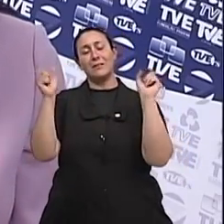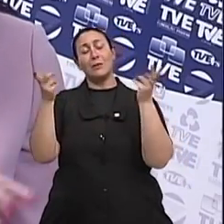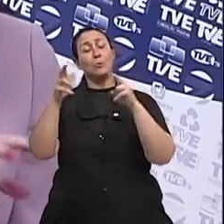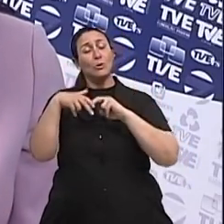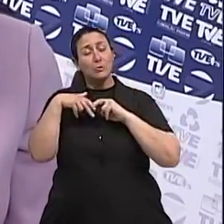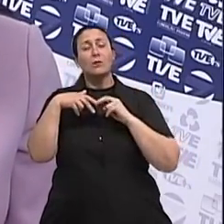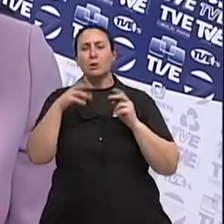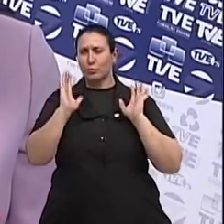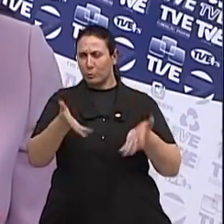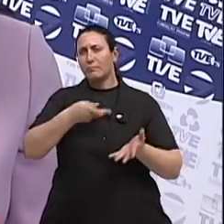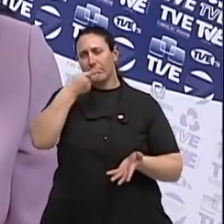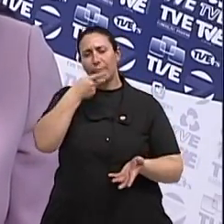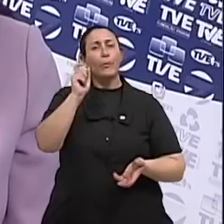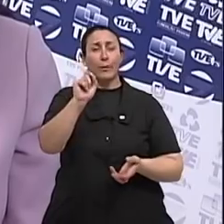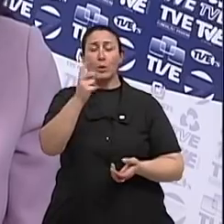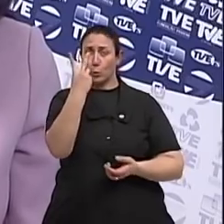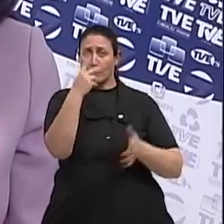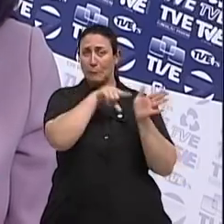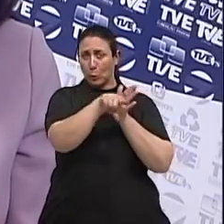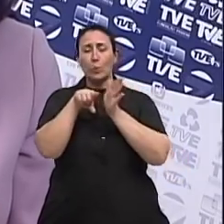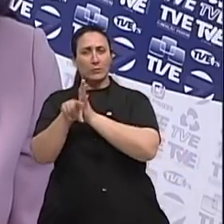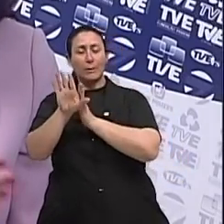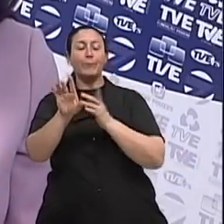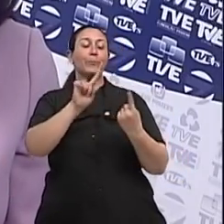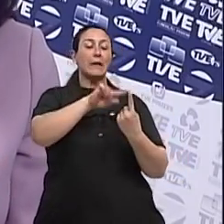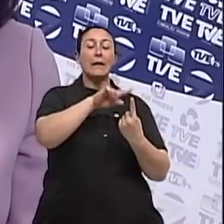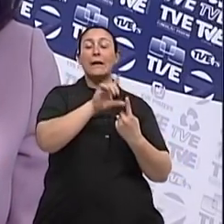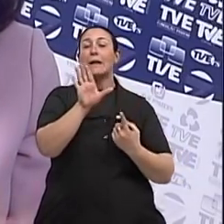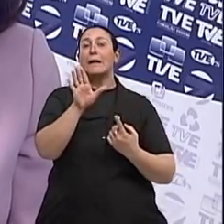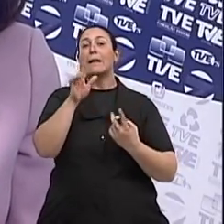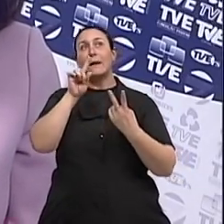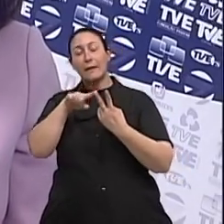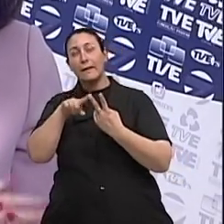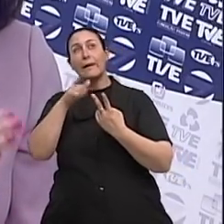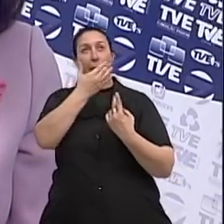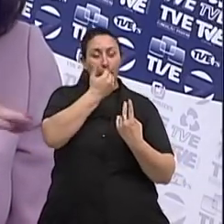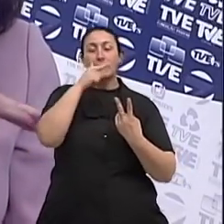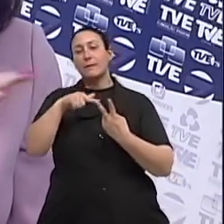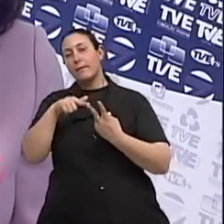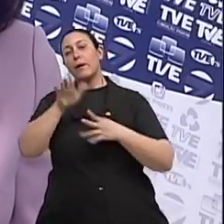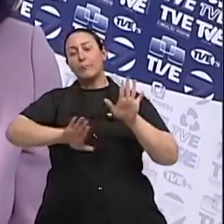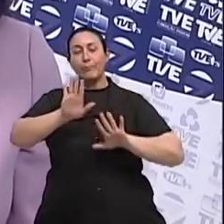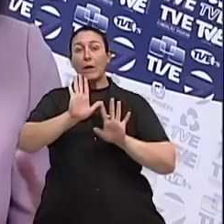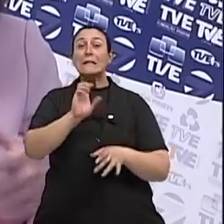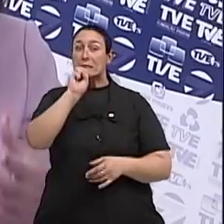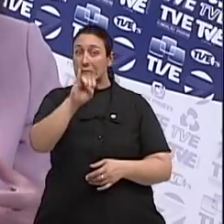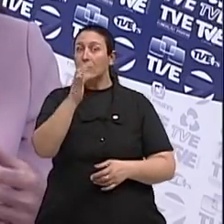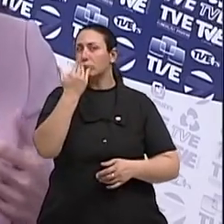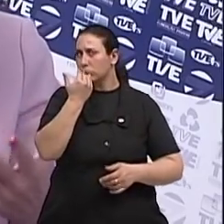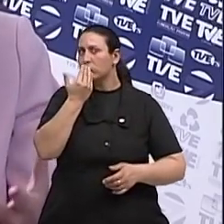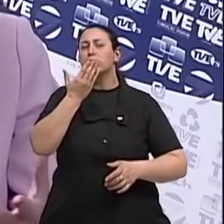respondendo já as duas perguntas, né? Alimentação. Claro que uma dieta balanceada